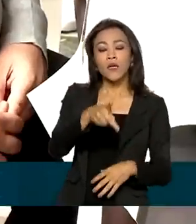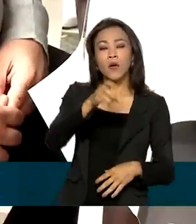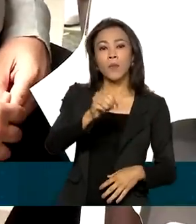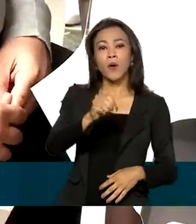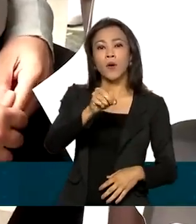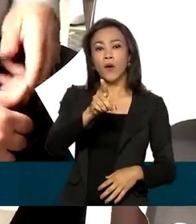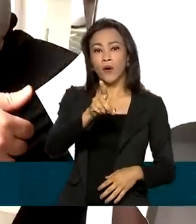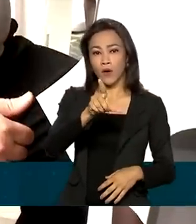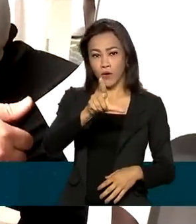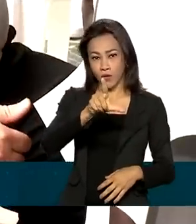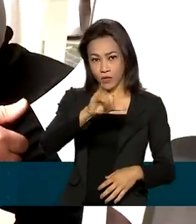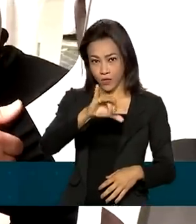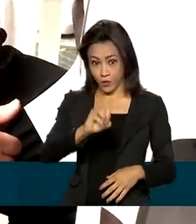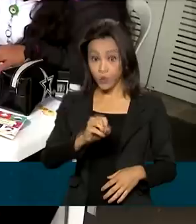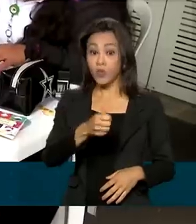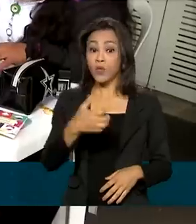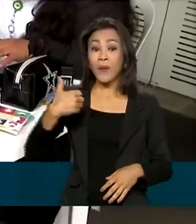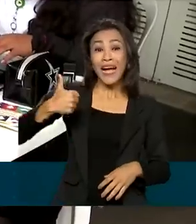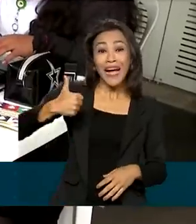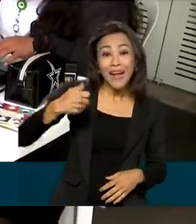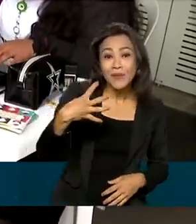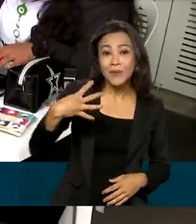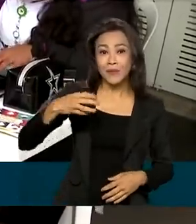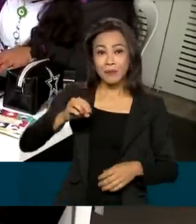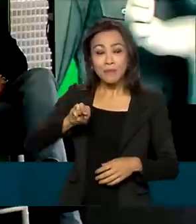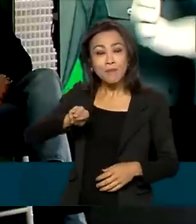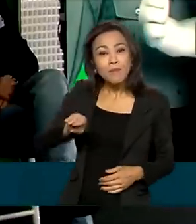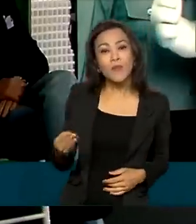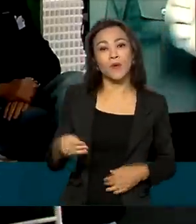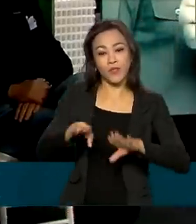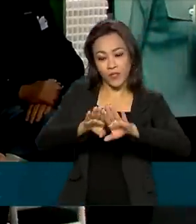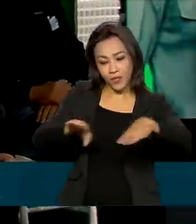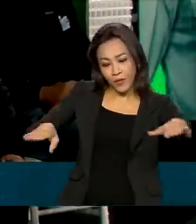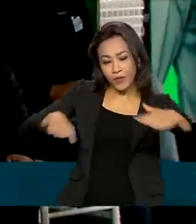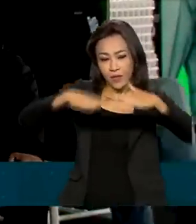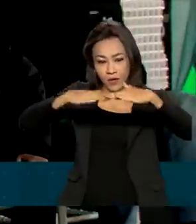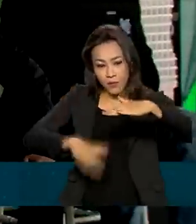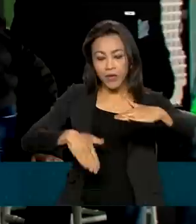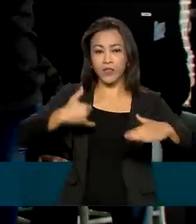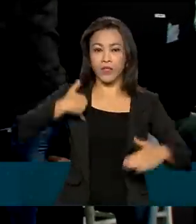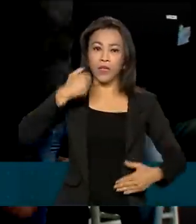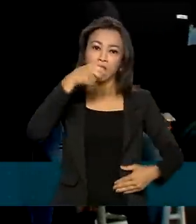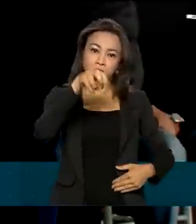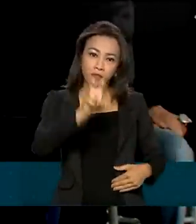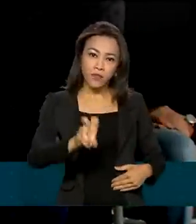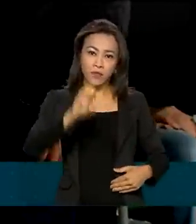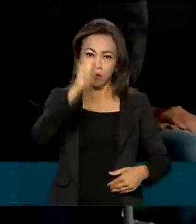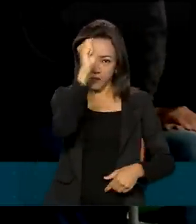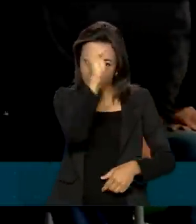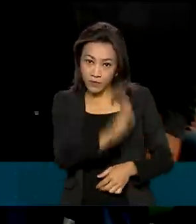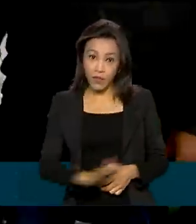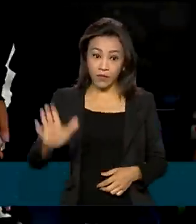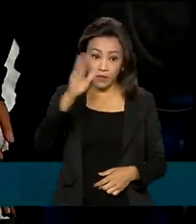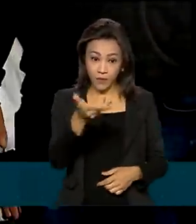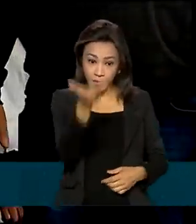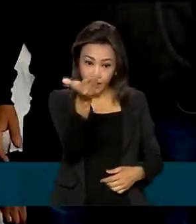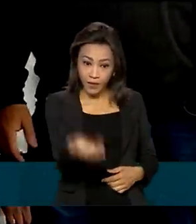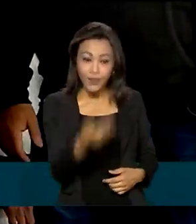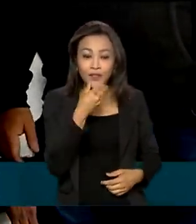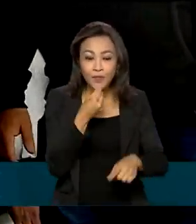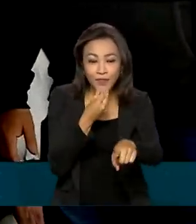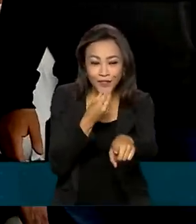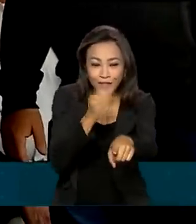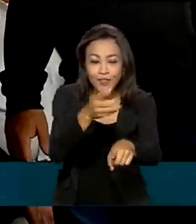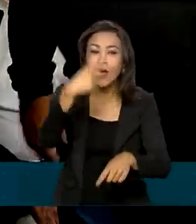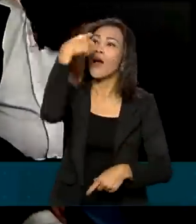O público-alvo são mais de 14 milhões de crianças menores de 5 anos em todo o país. O Leonardo já